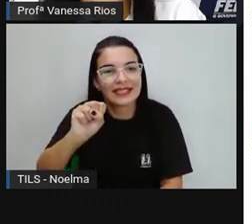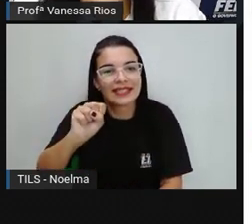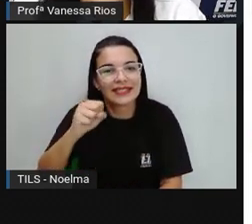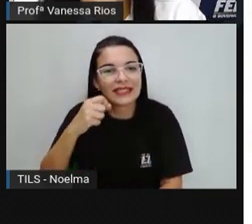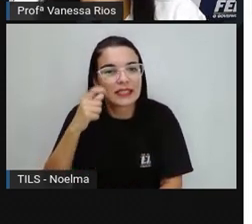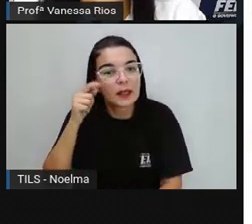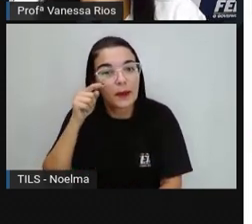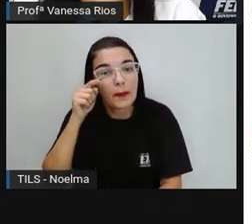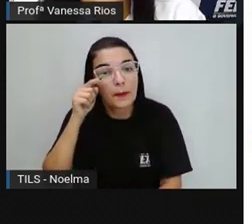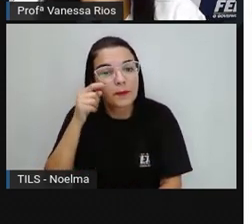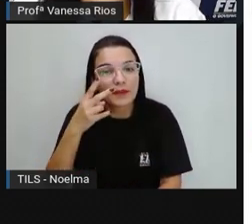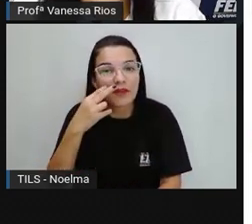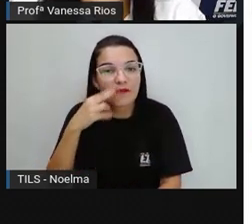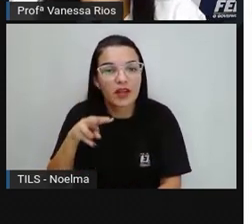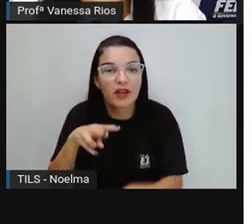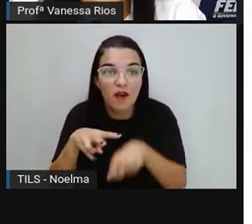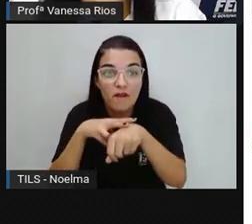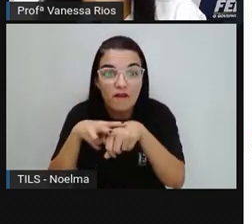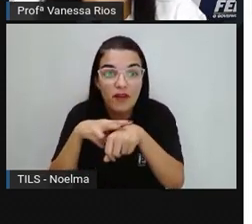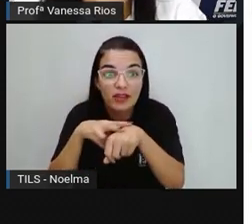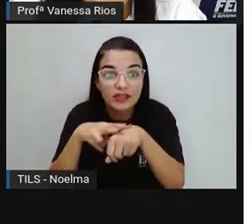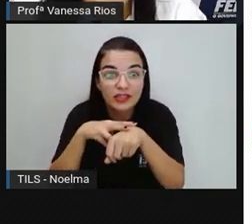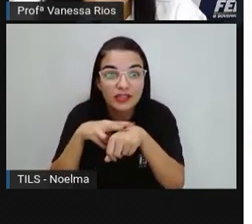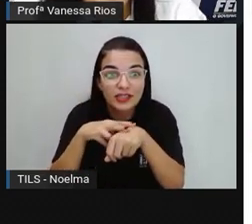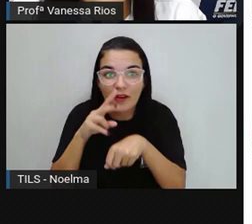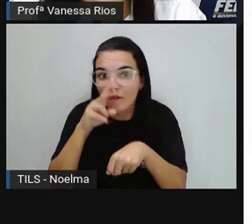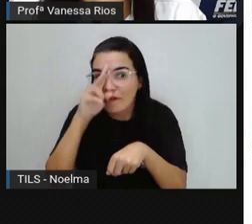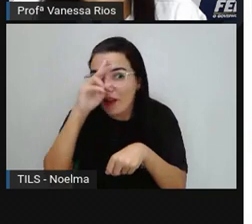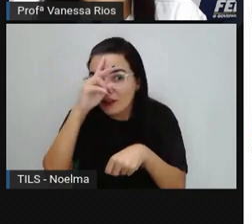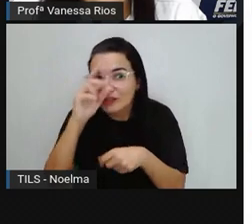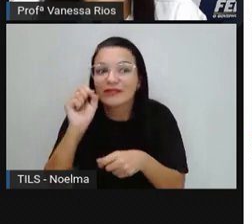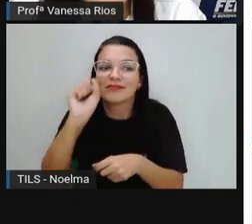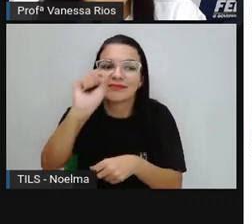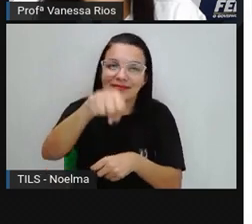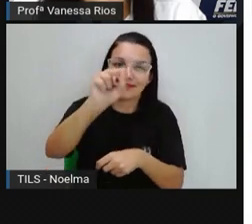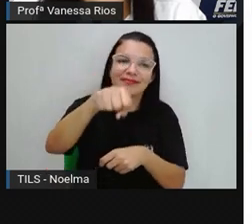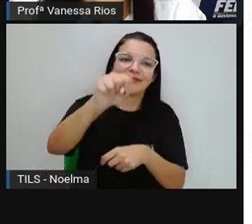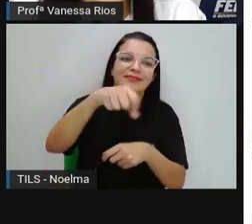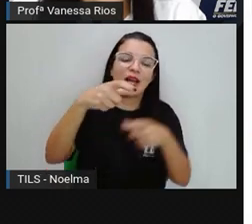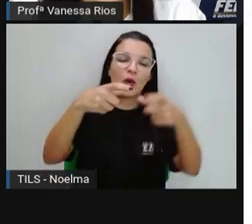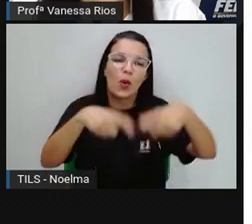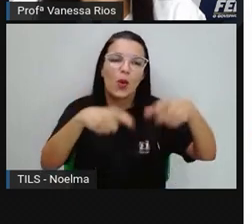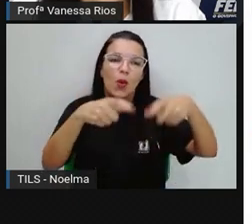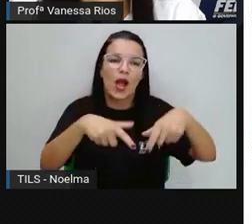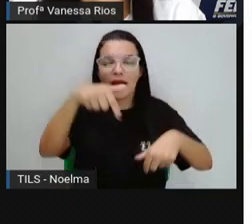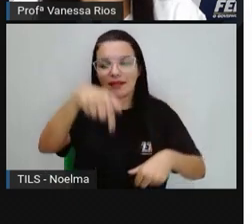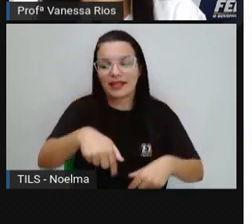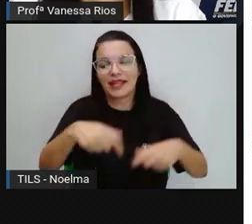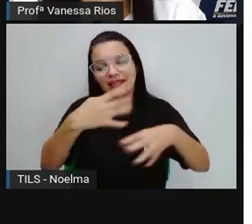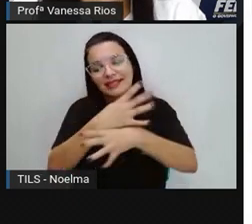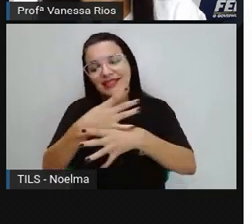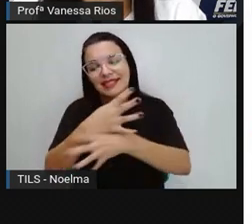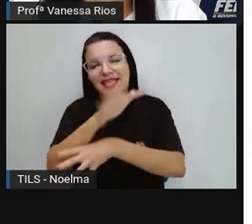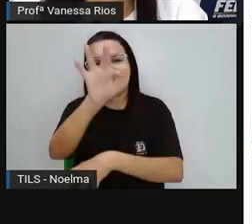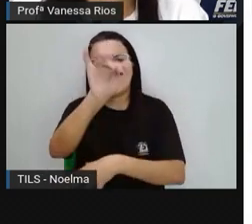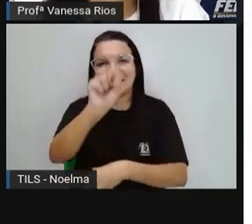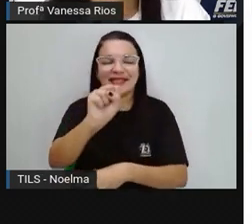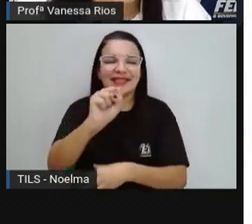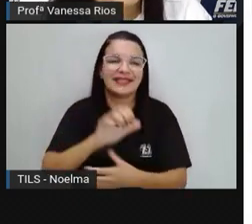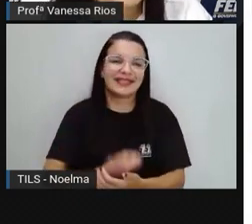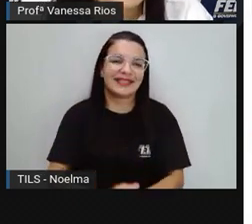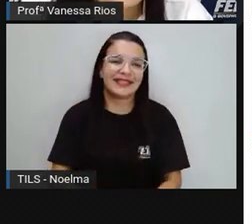isso aqui de verde mais escuro? É justamente, né, a localização aí representando